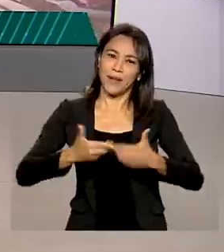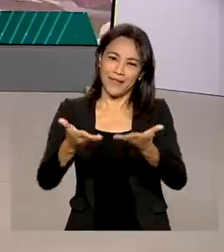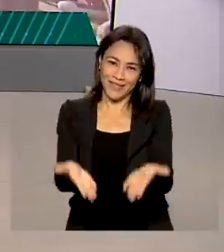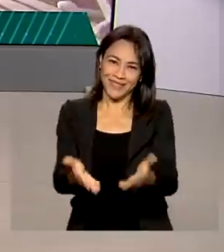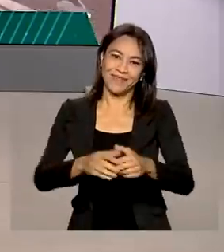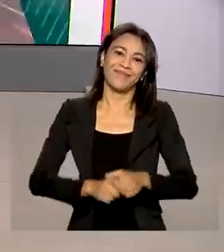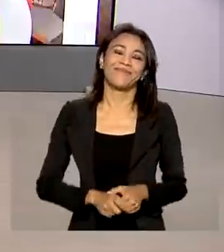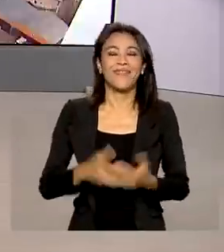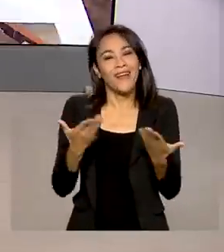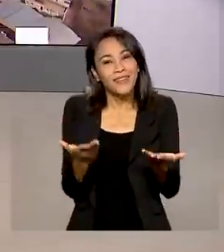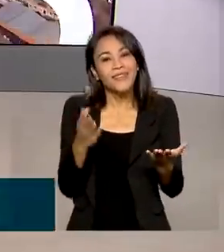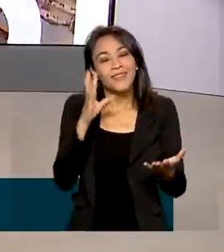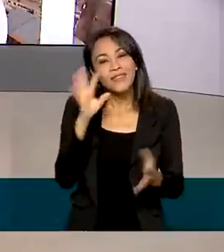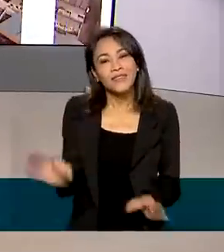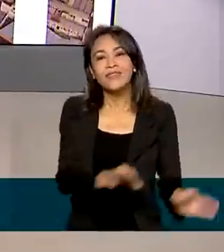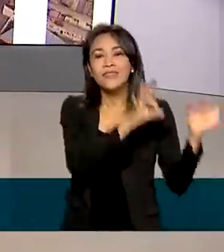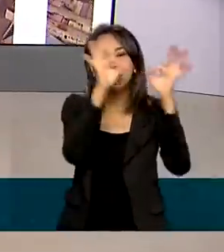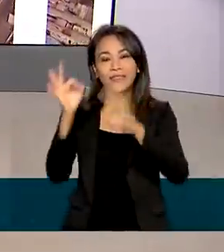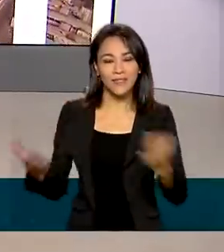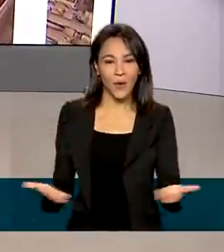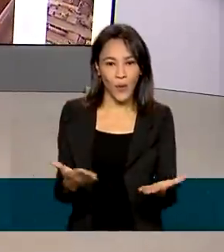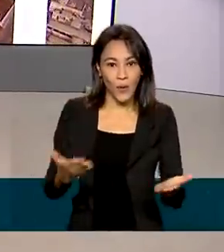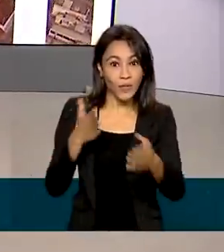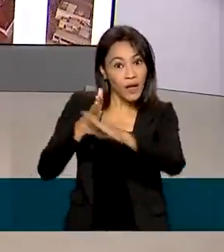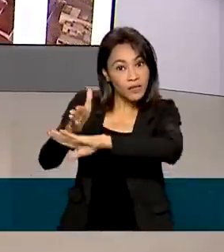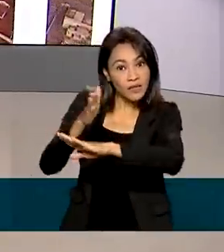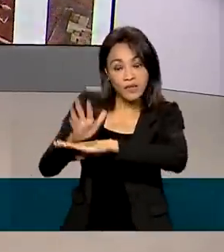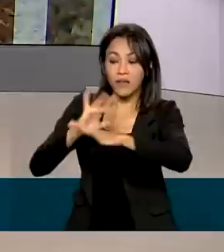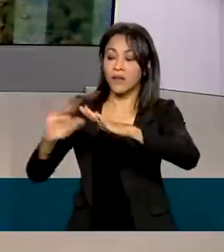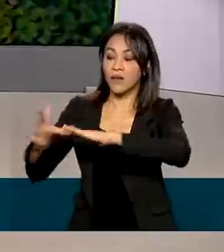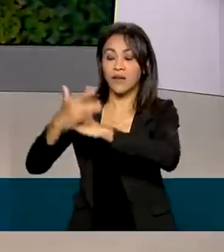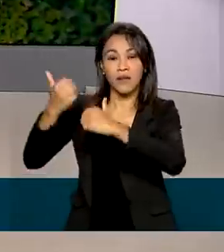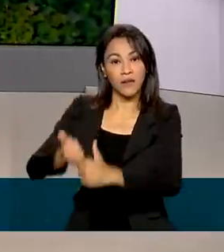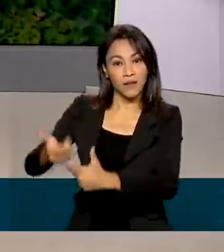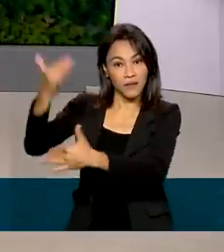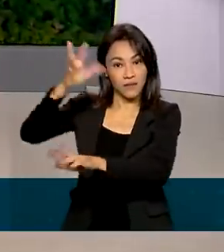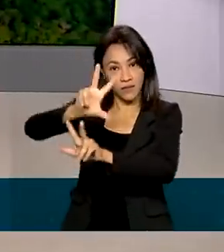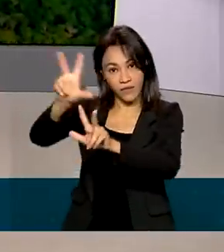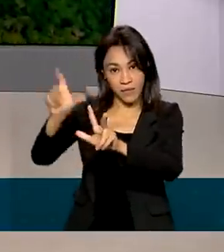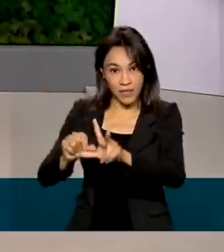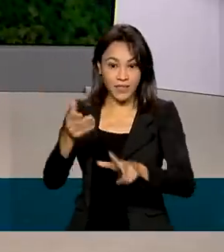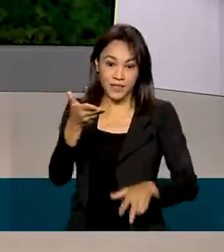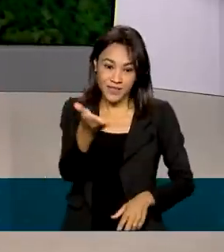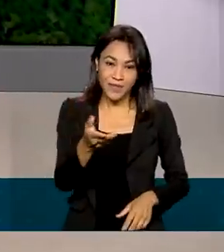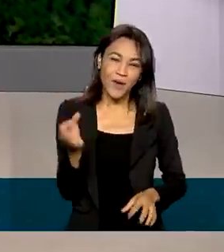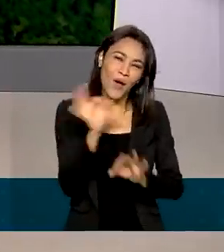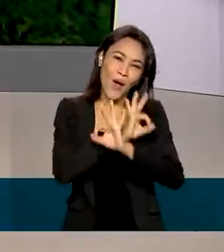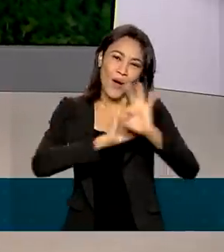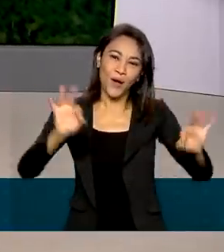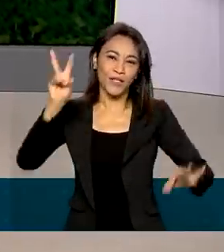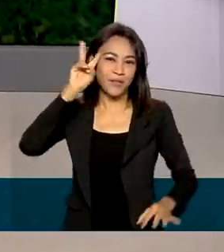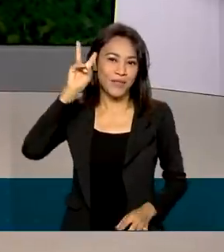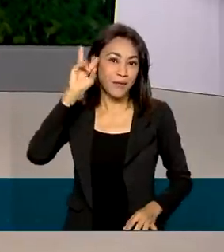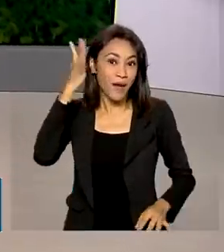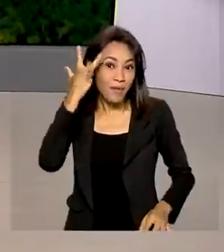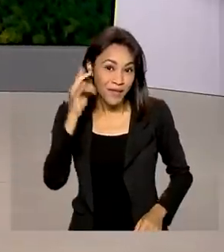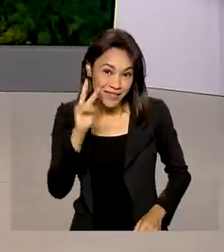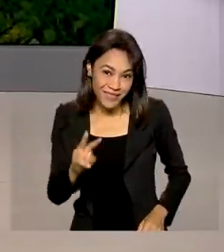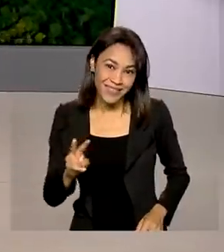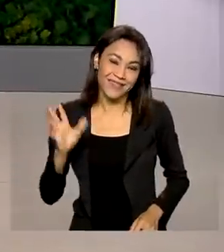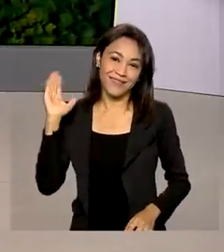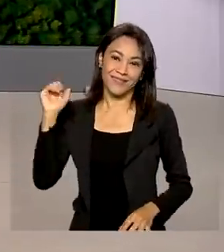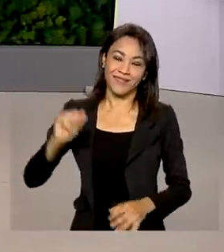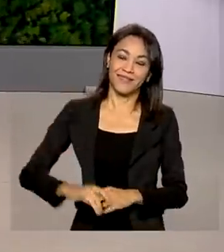É isso. Para rever as reportagens de hoje, acesse as redes sociais da TV Brasil. Uma ótima segunda-feira para você. Nos vemos amanhã.